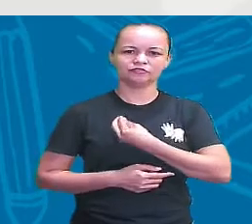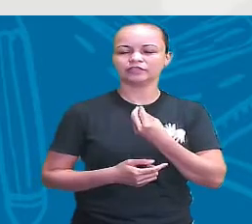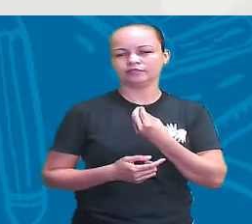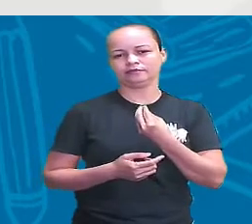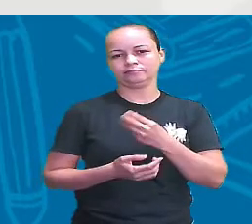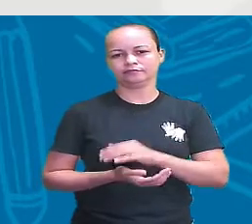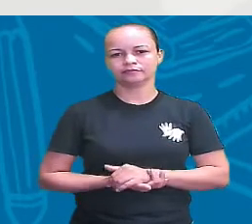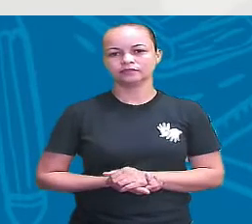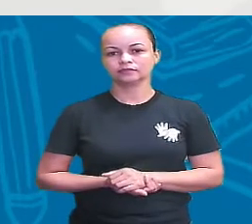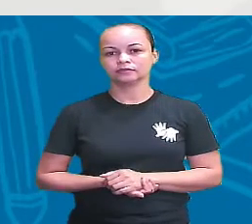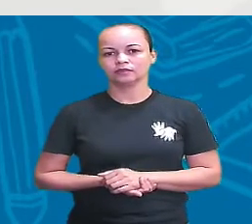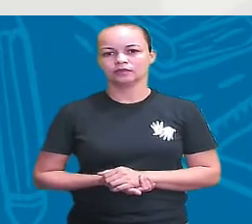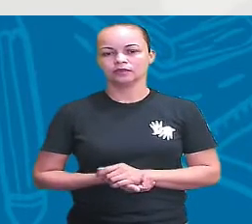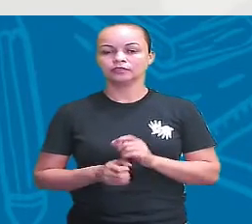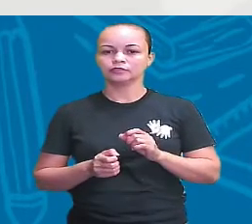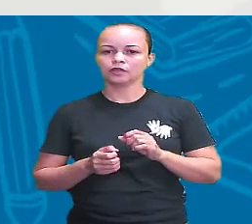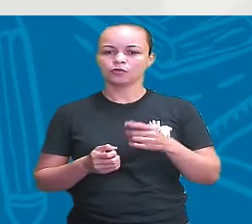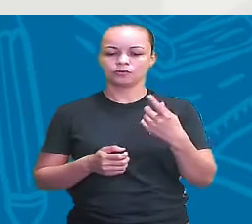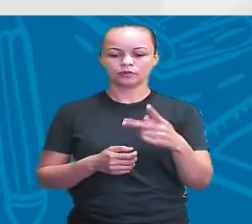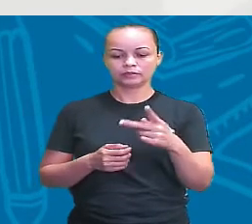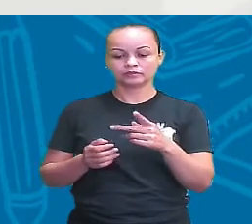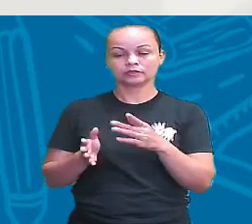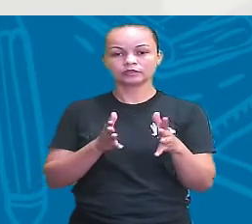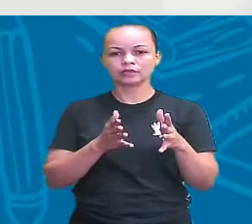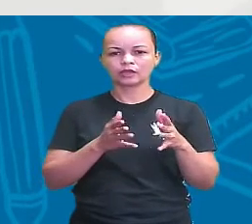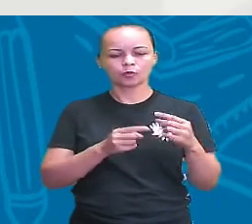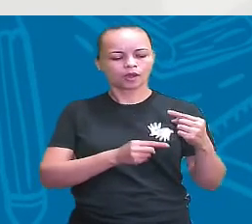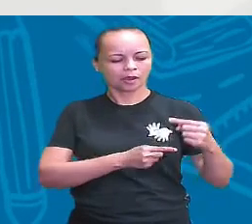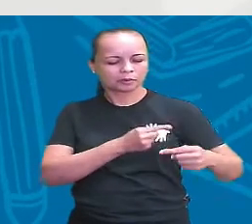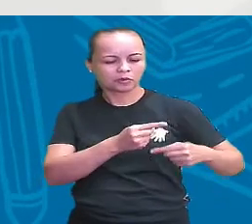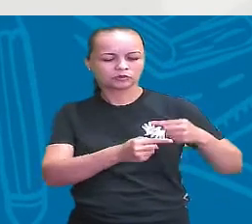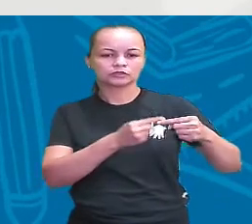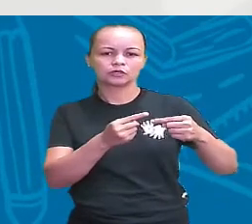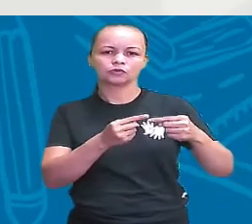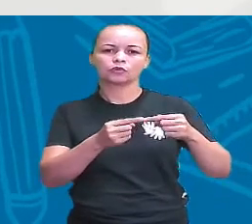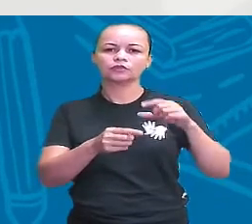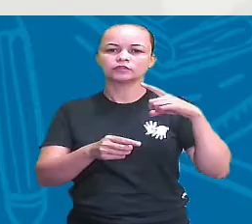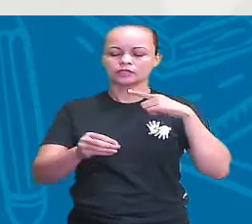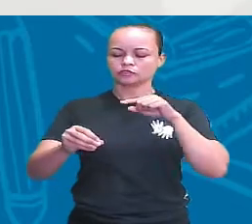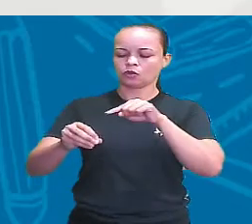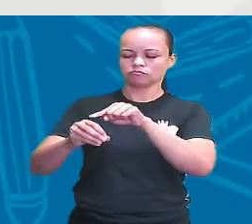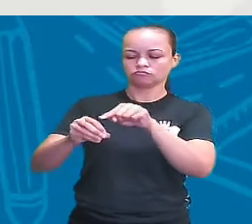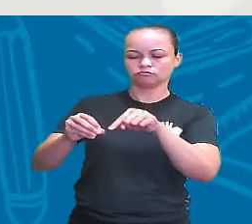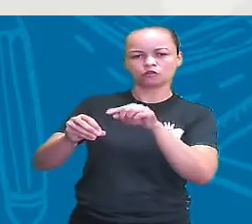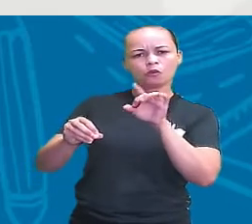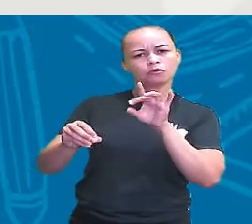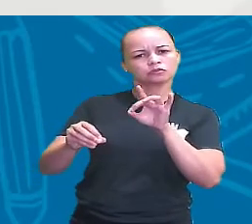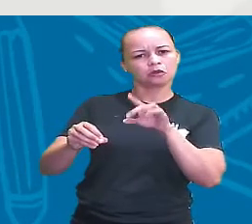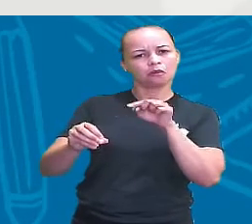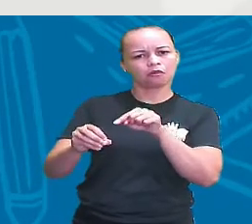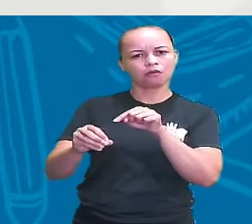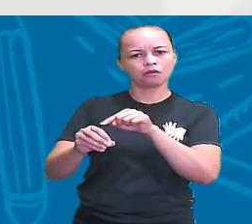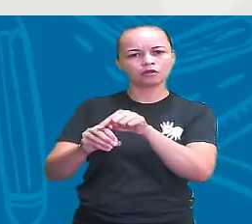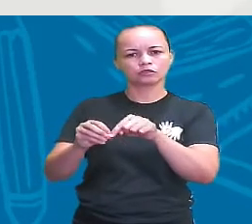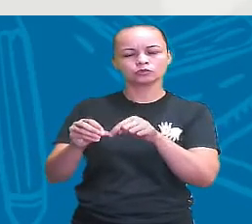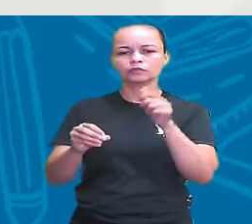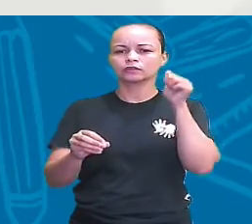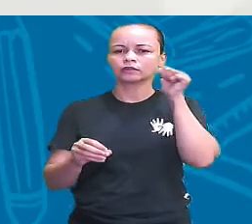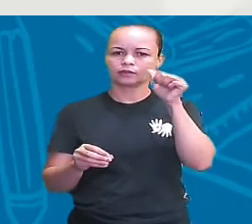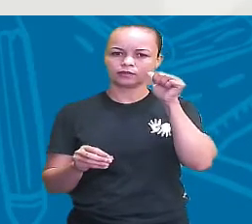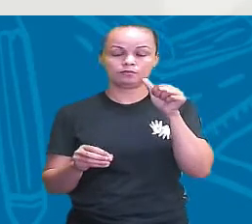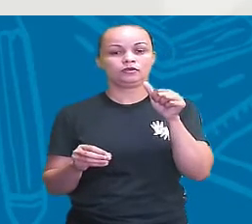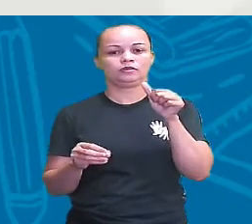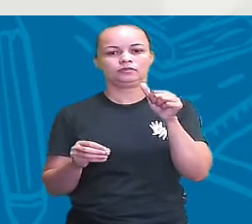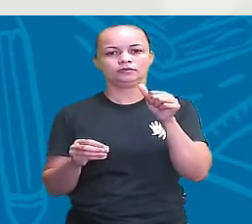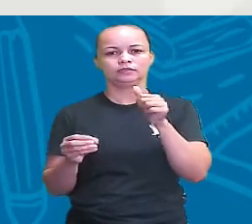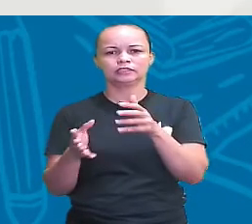o partenogênese é isso, gente. É uma reprodução onde vai ter apenas a participação do óvulo, apenas do gameta feminino, que vão